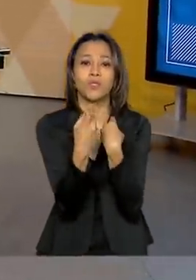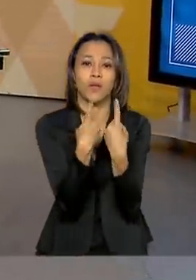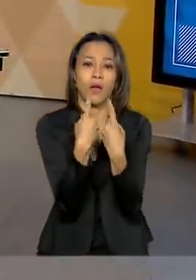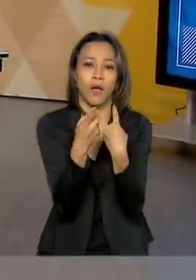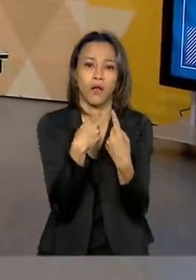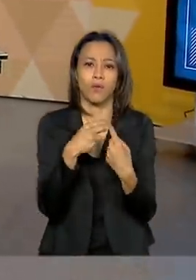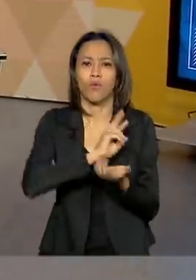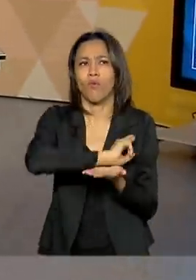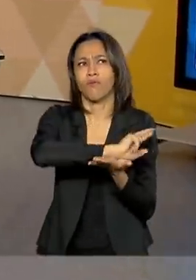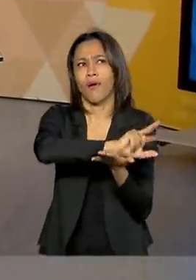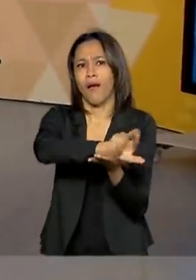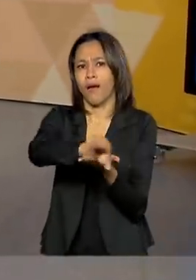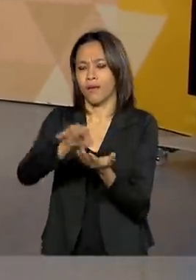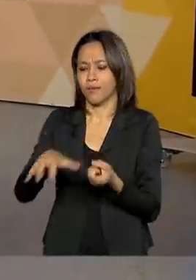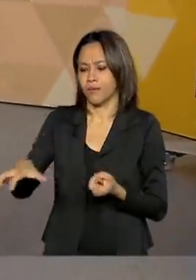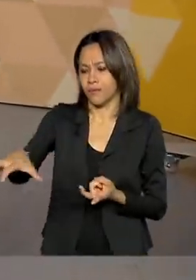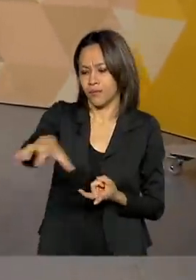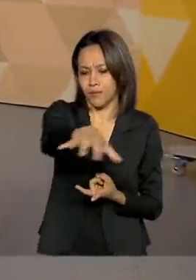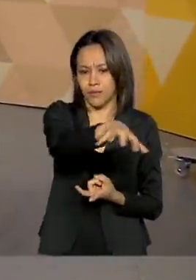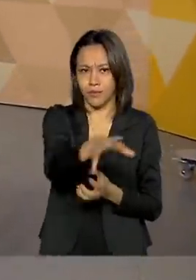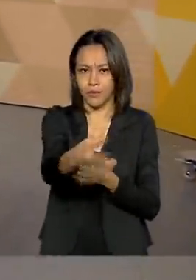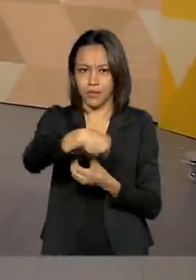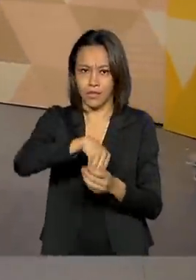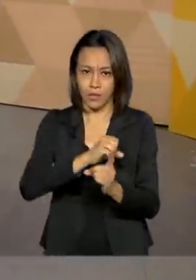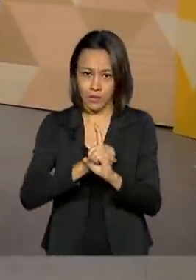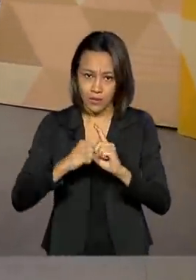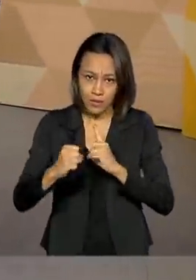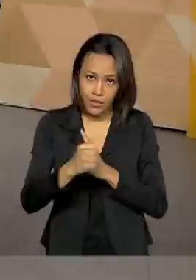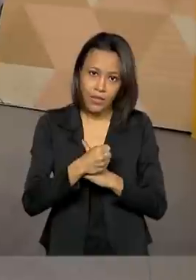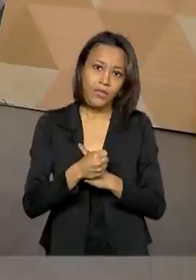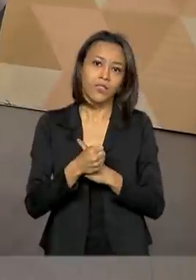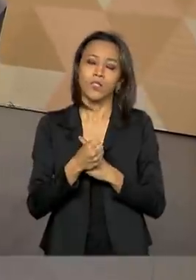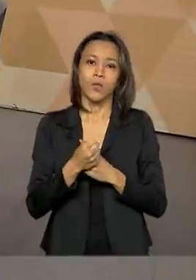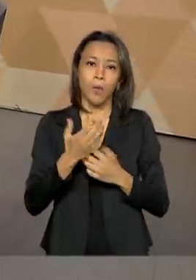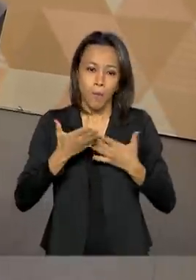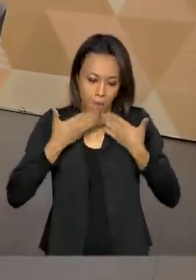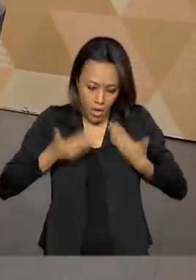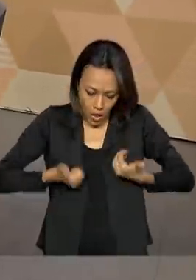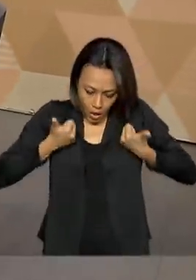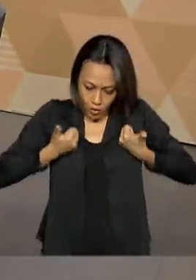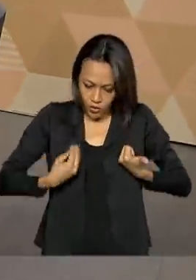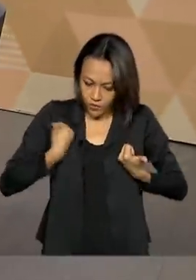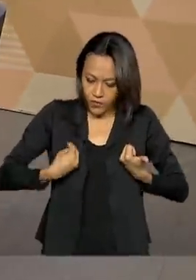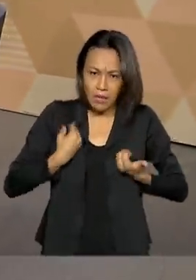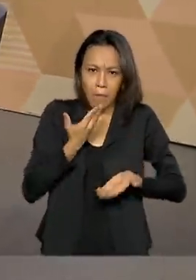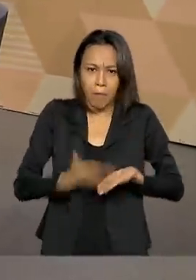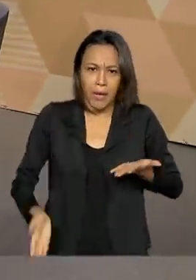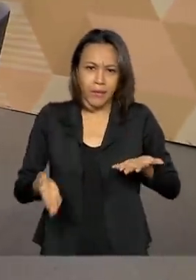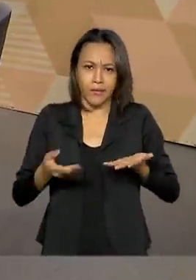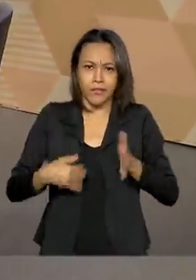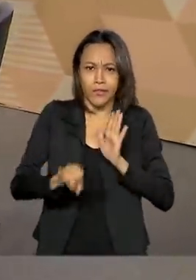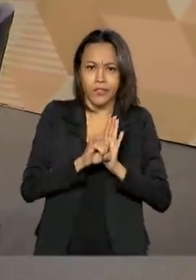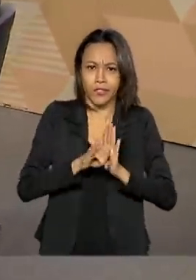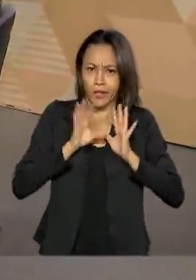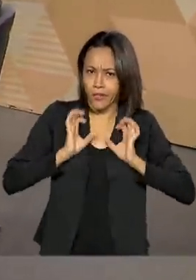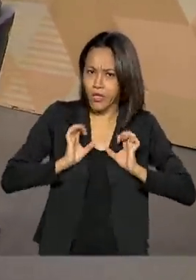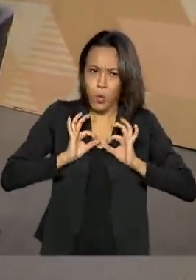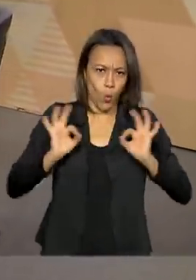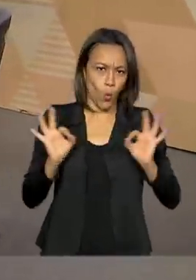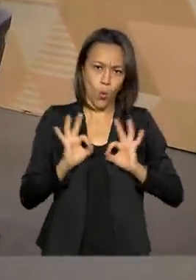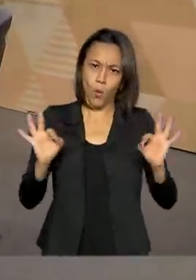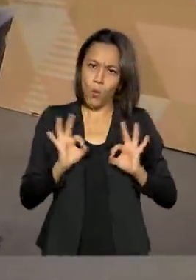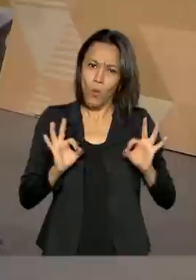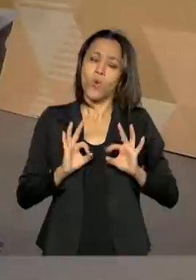E mais, a busca por melhores condições de vida não representa perda de identidade étnica em lugar nenhum. O